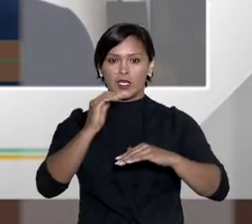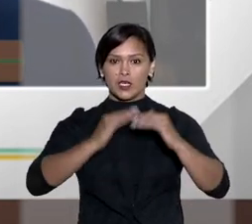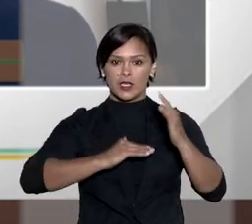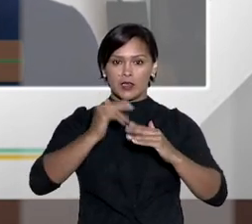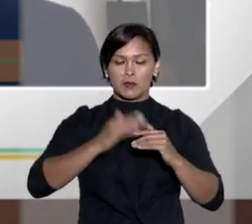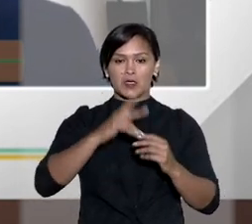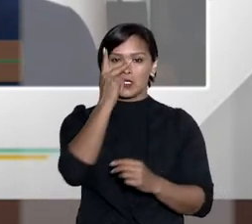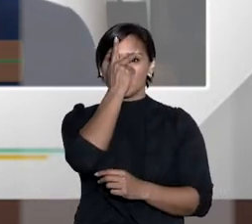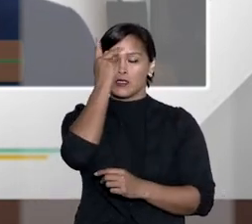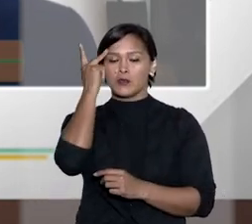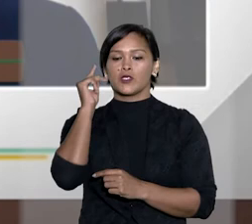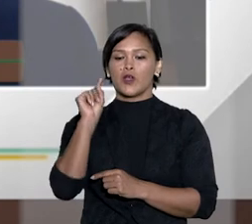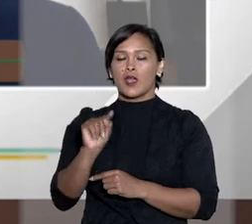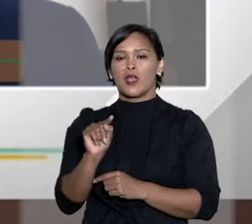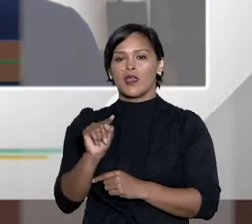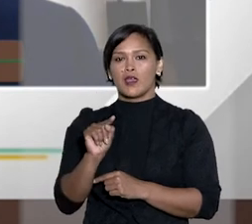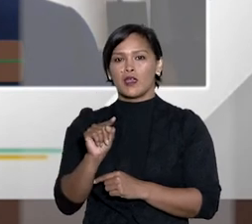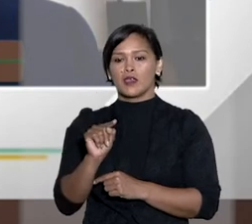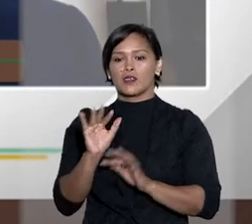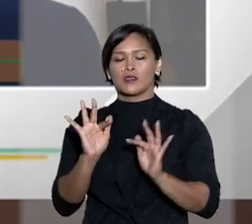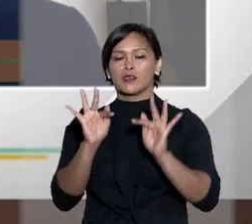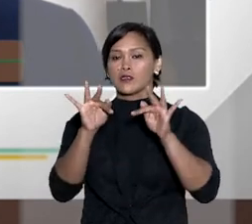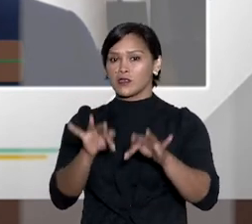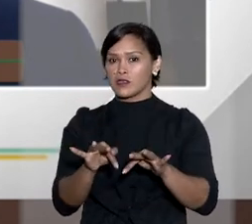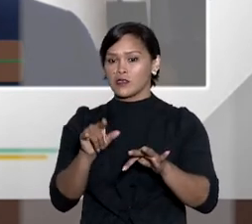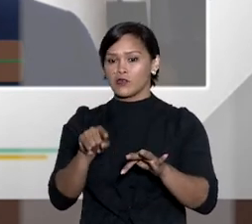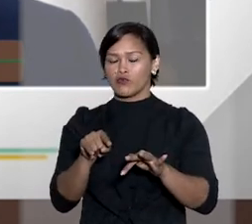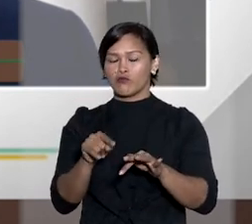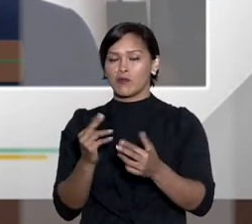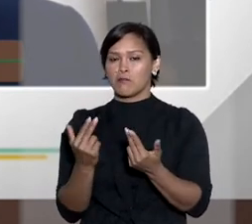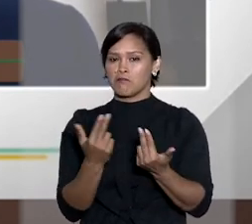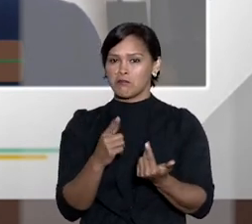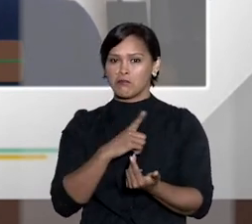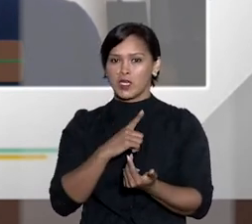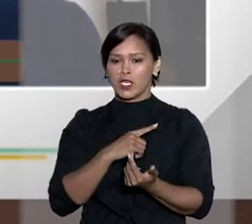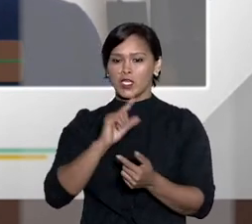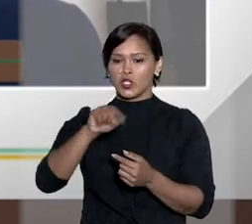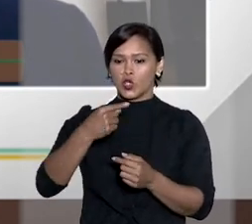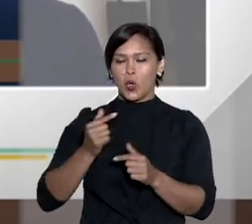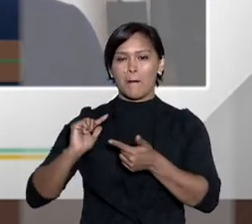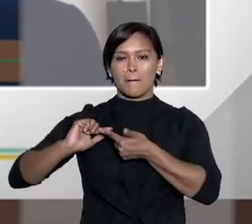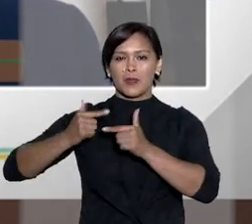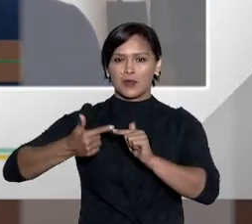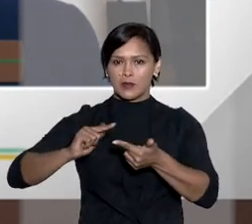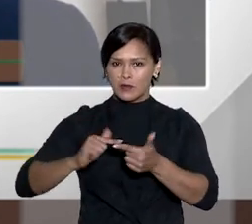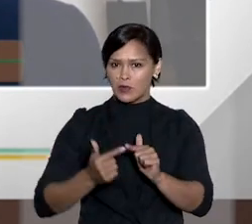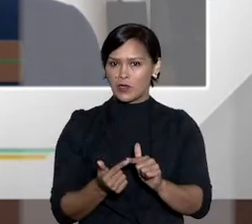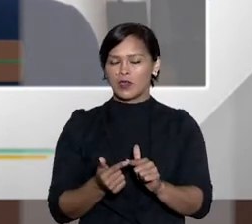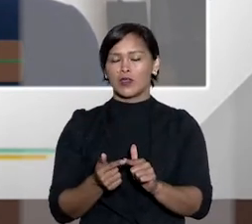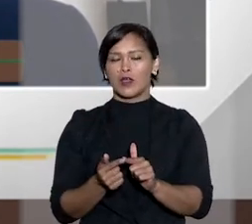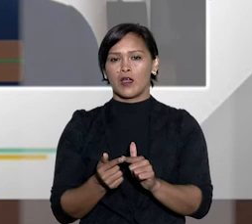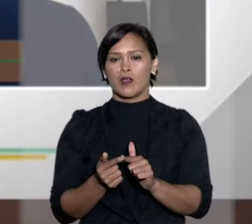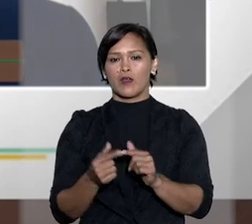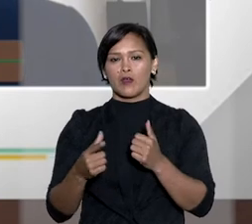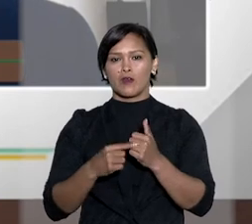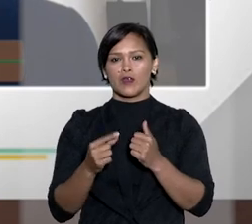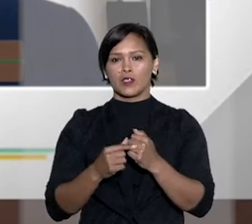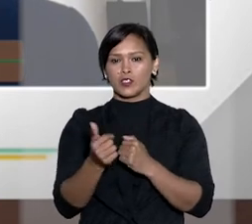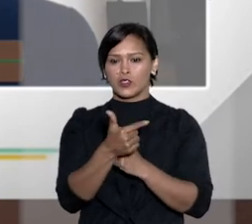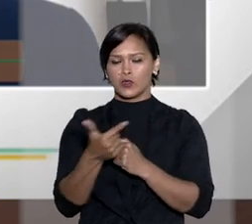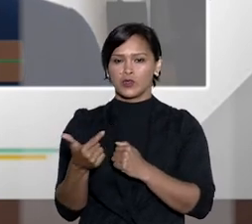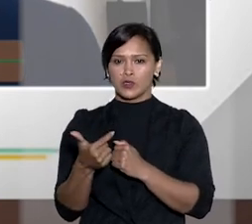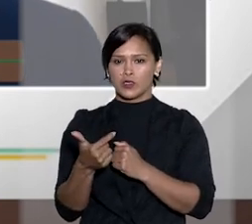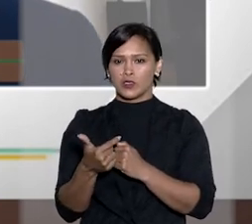resíduo e ao estado e a capacidade das pessoas hoje esta última mesmo que de punho